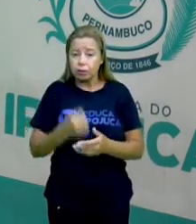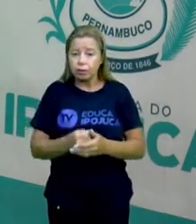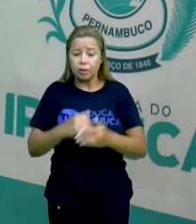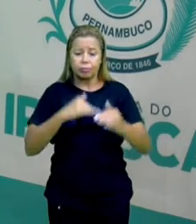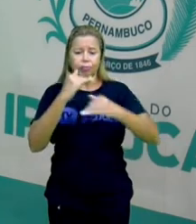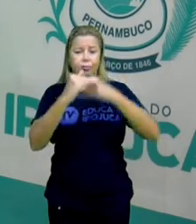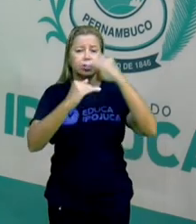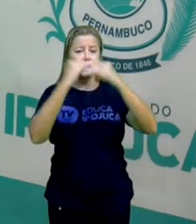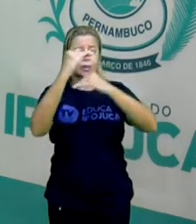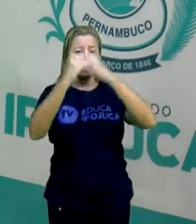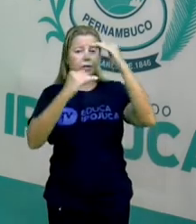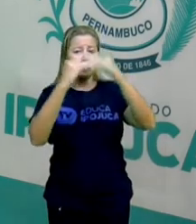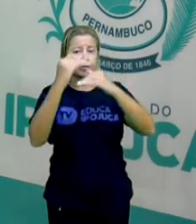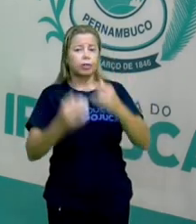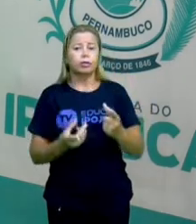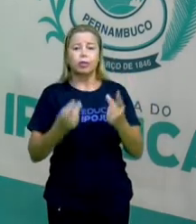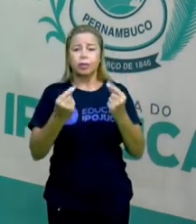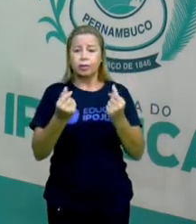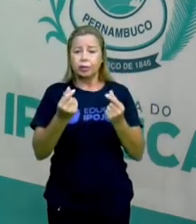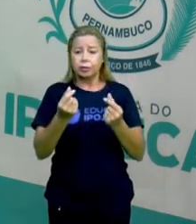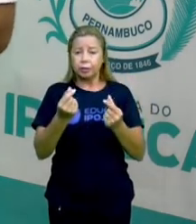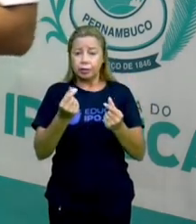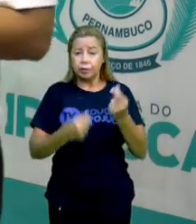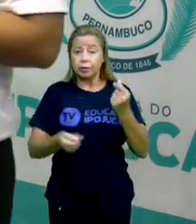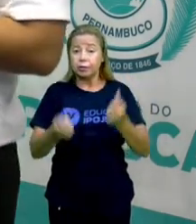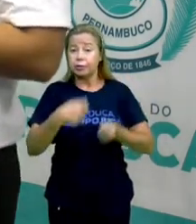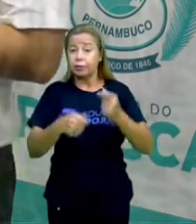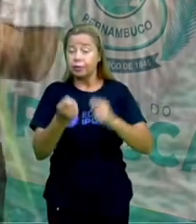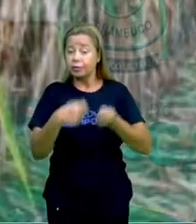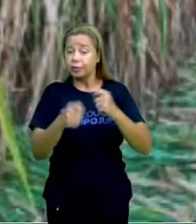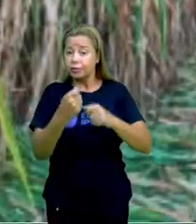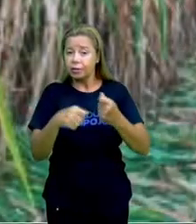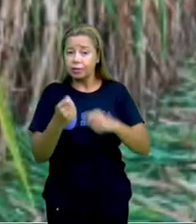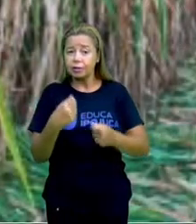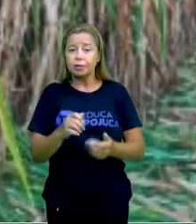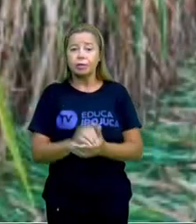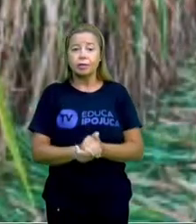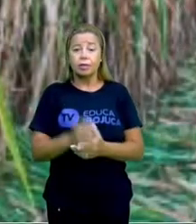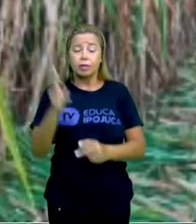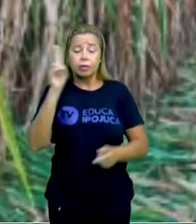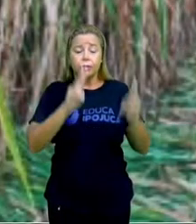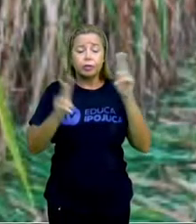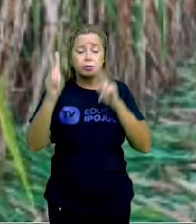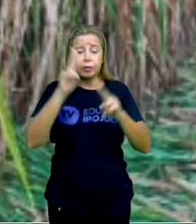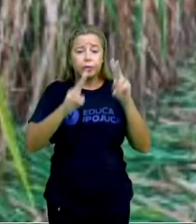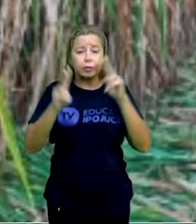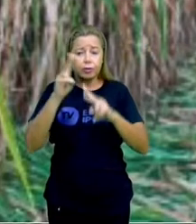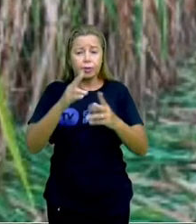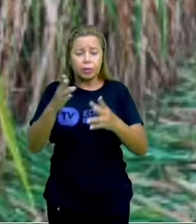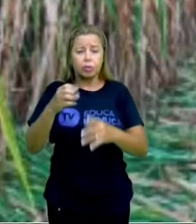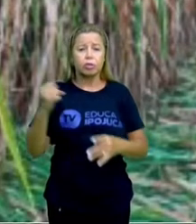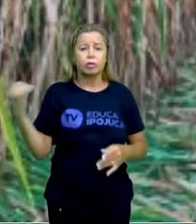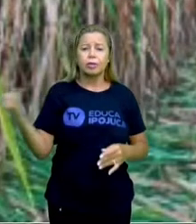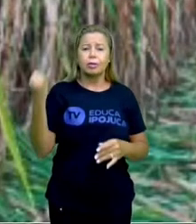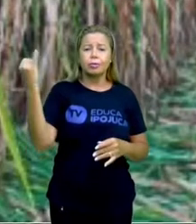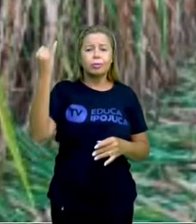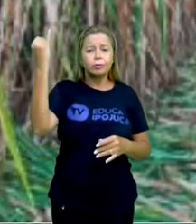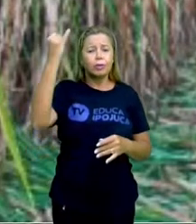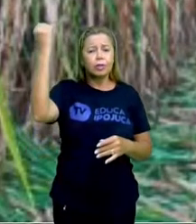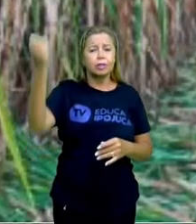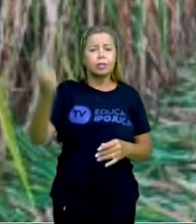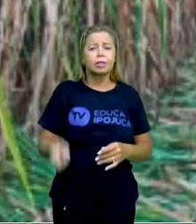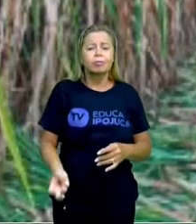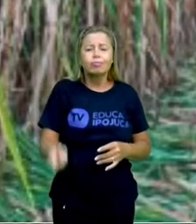dentro do nosso município. Aqui eu trago essa visualização para que vocês vejam a importância desse processo histórico